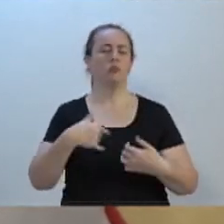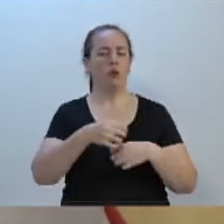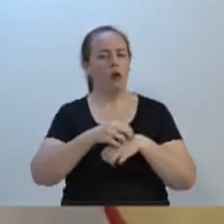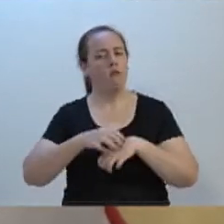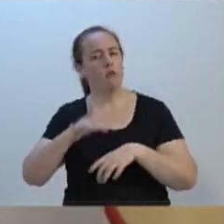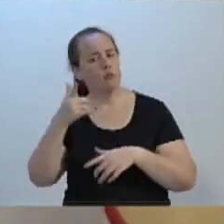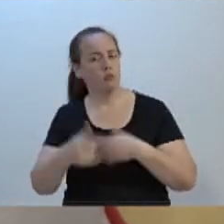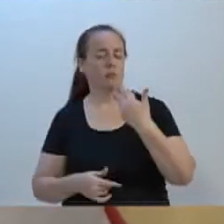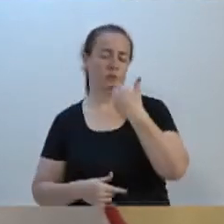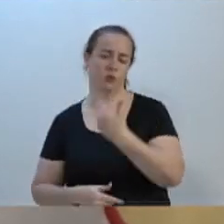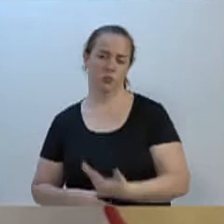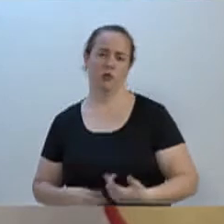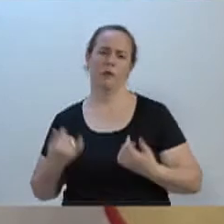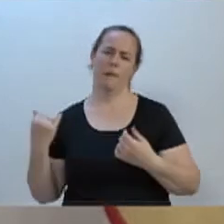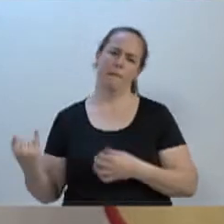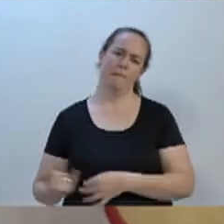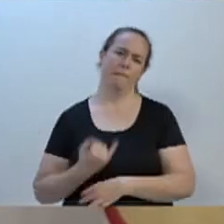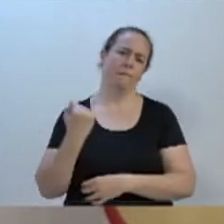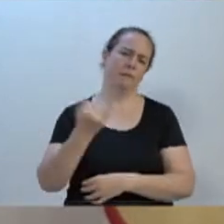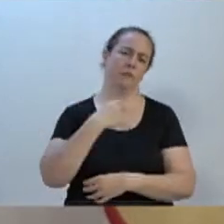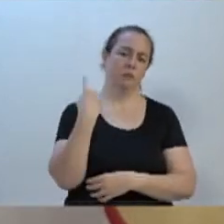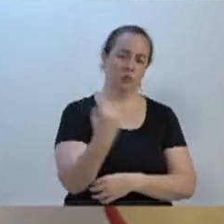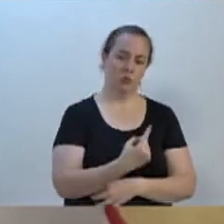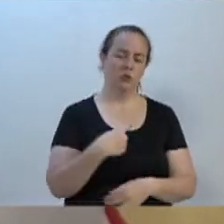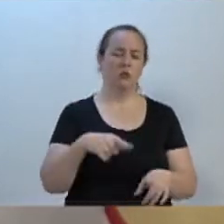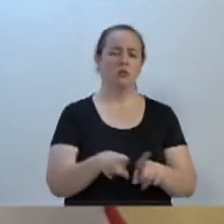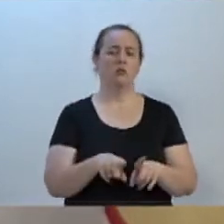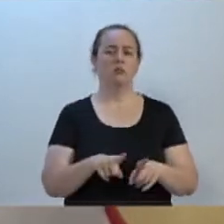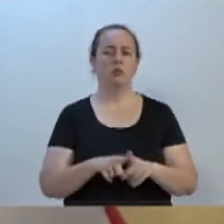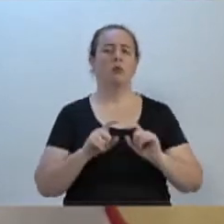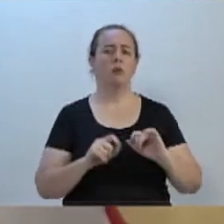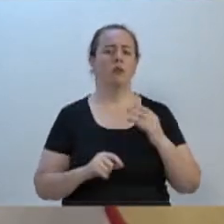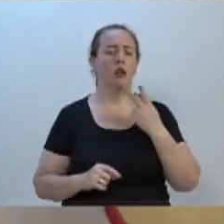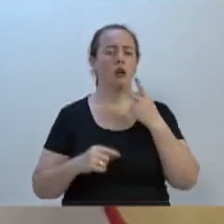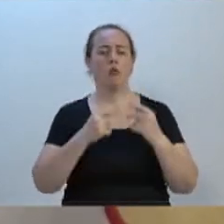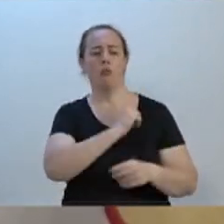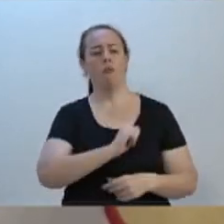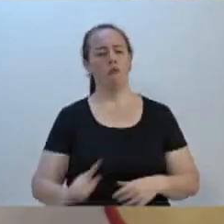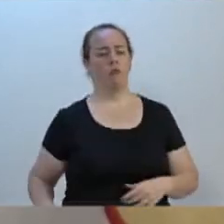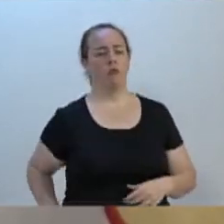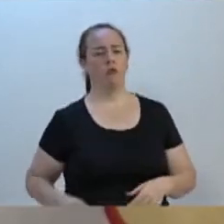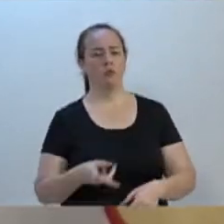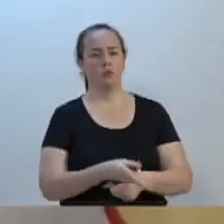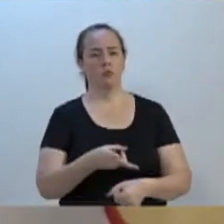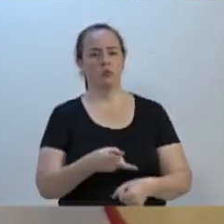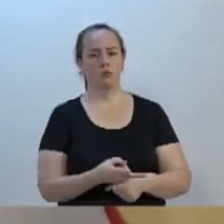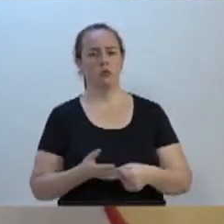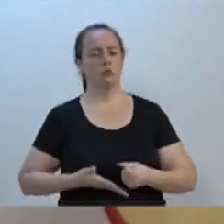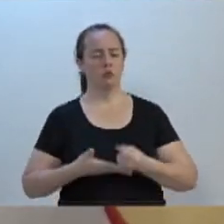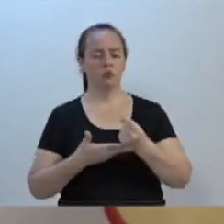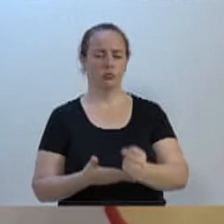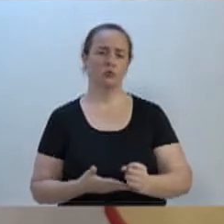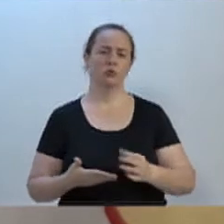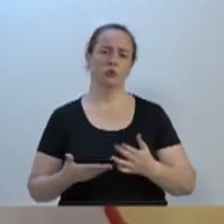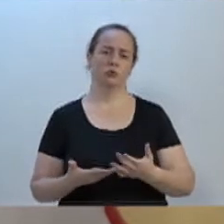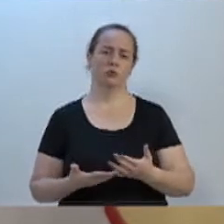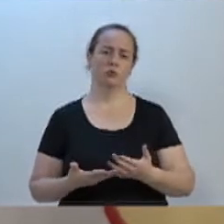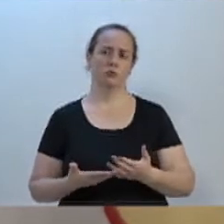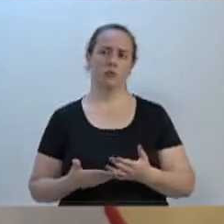E é muito importante para nós, e por que não dizer também, para o governo continuar contribuindo com essa